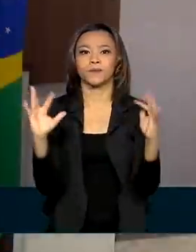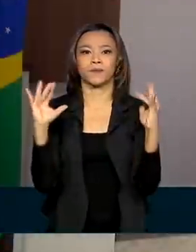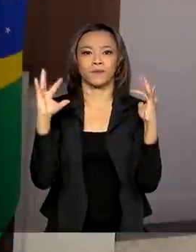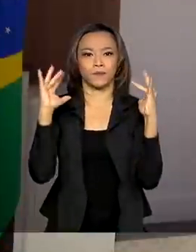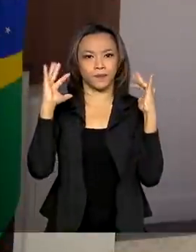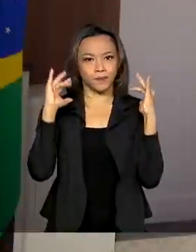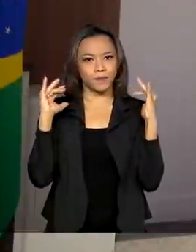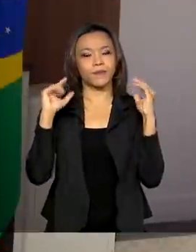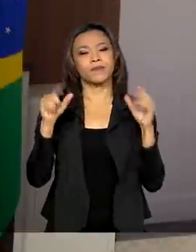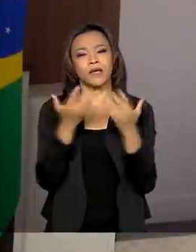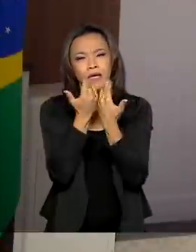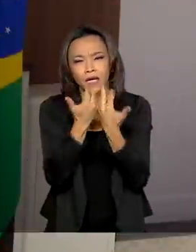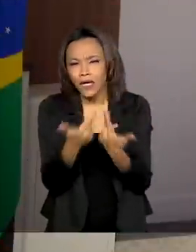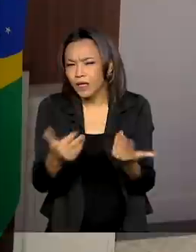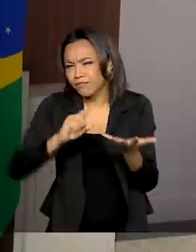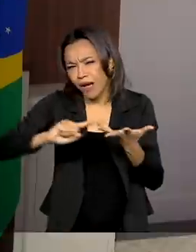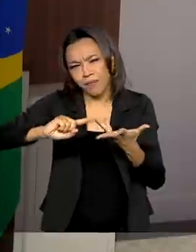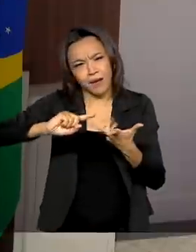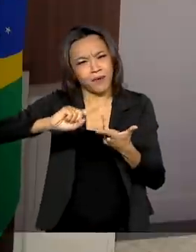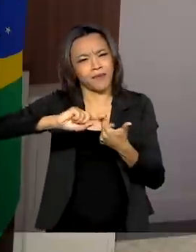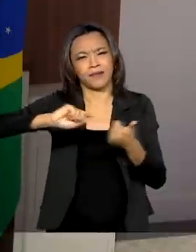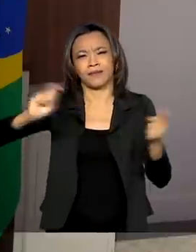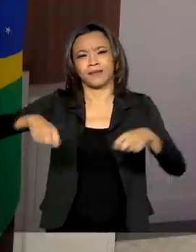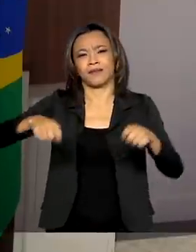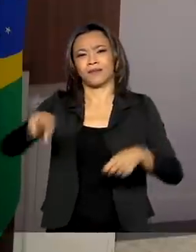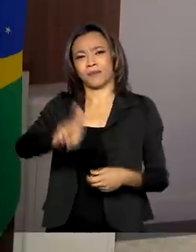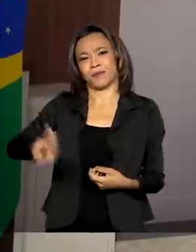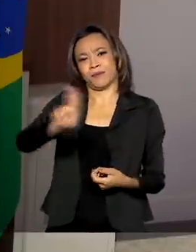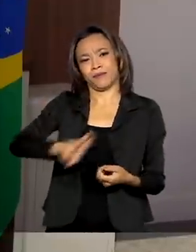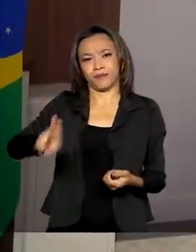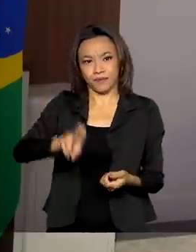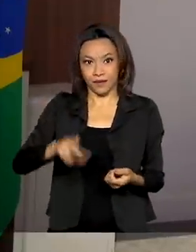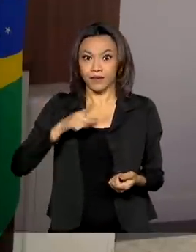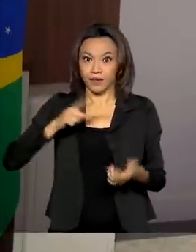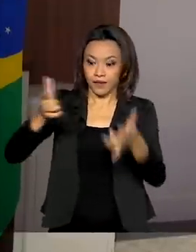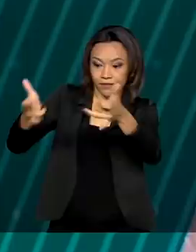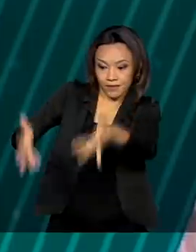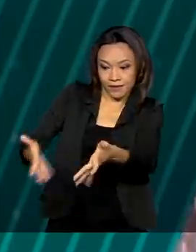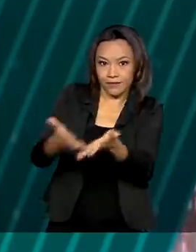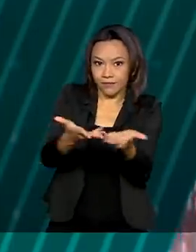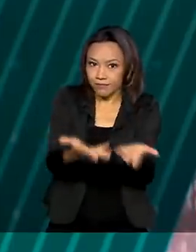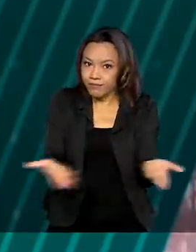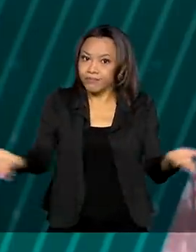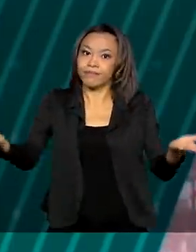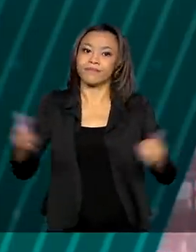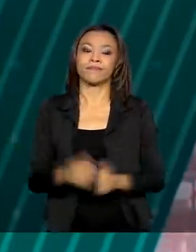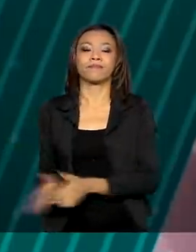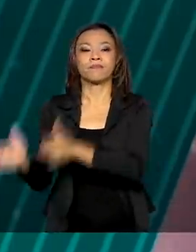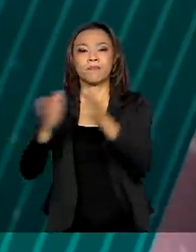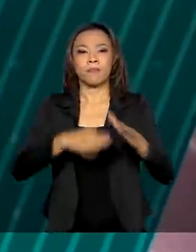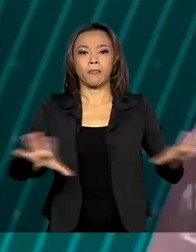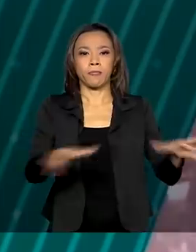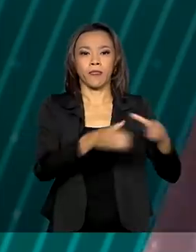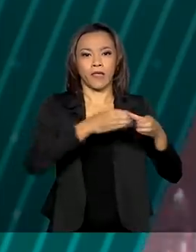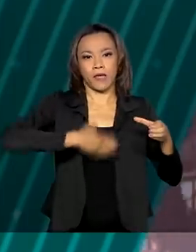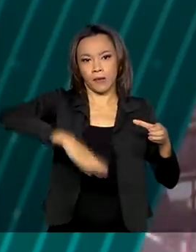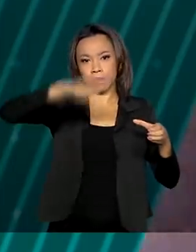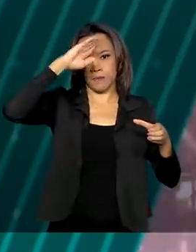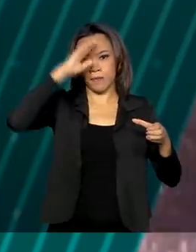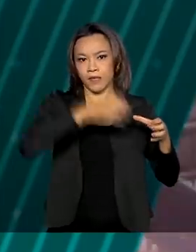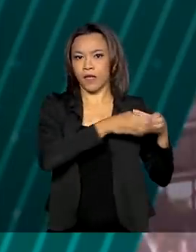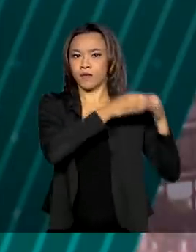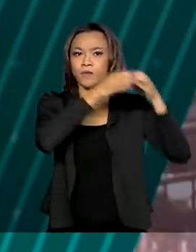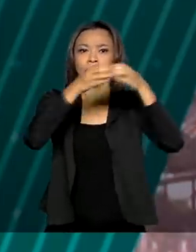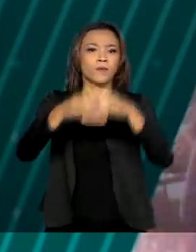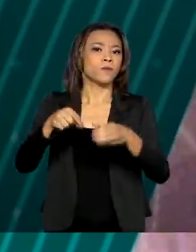da alimentação e uma série de outras aplicações dos recursos que existem nessa área. Militares das Forças Armadas